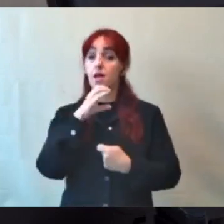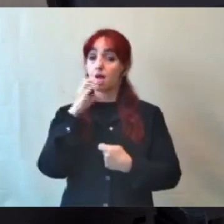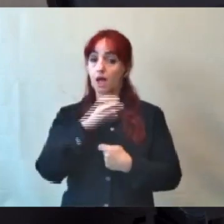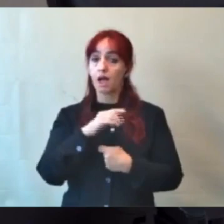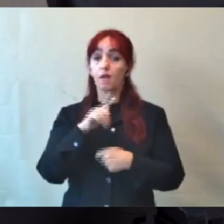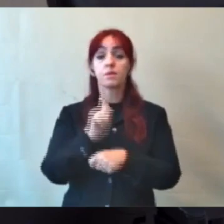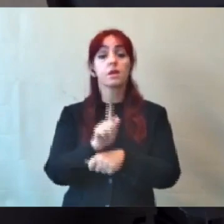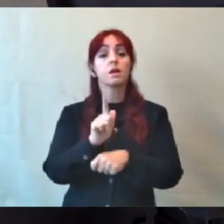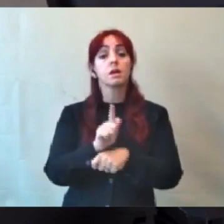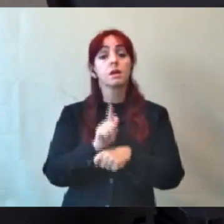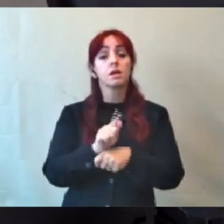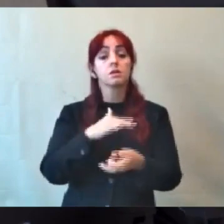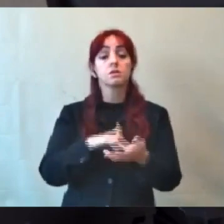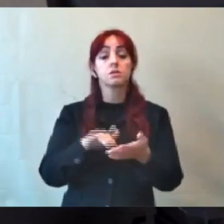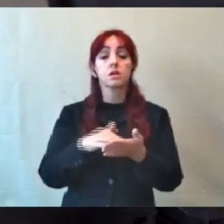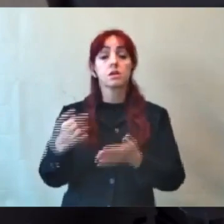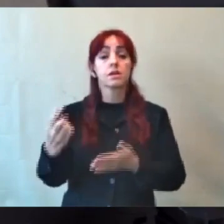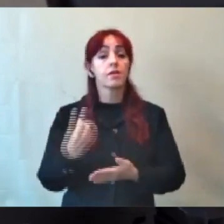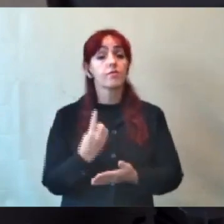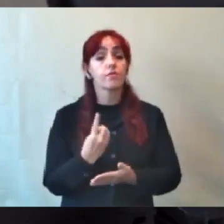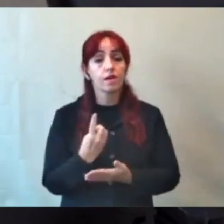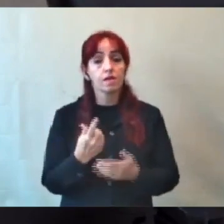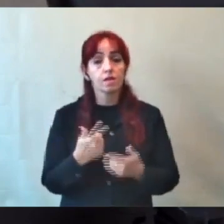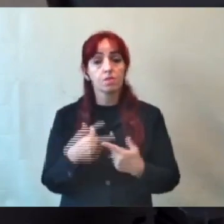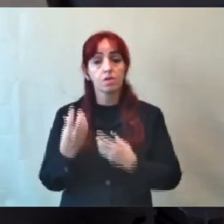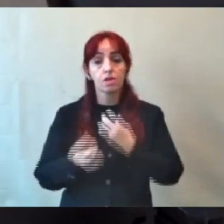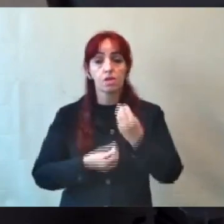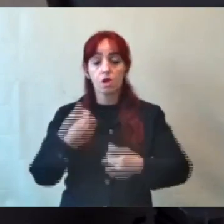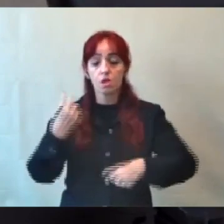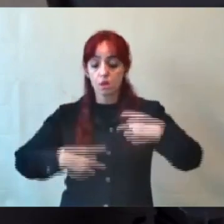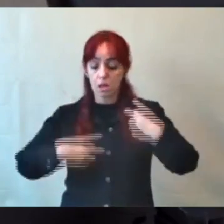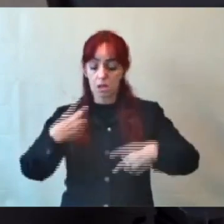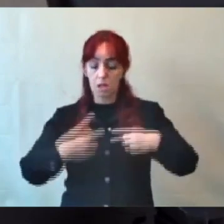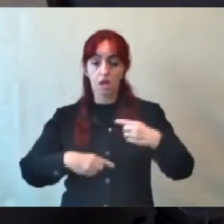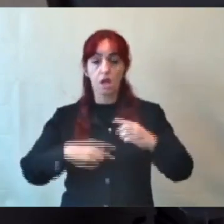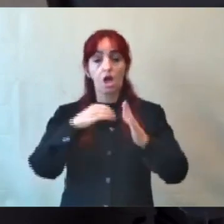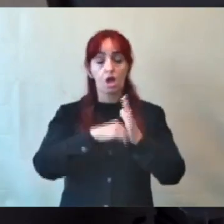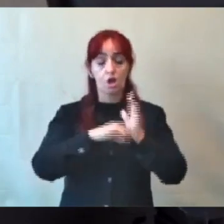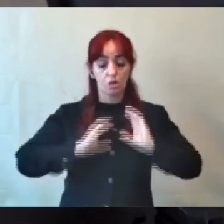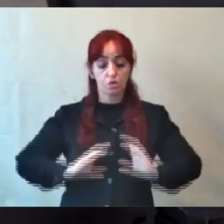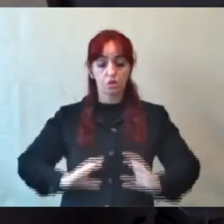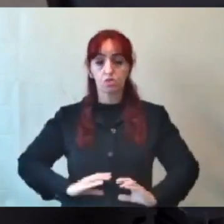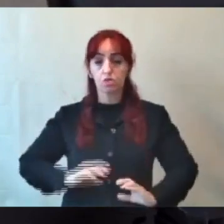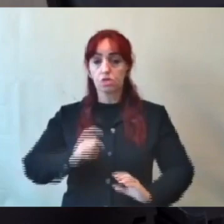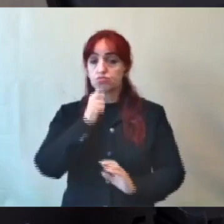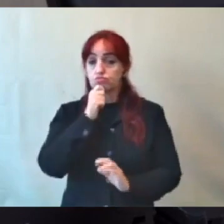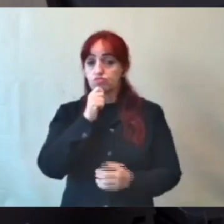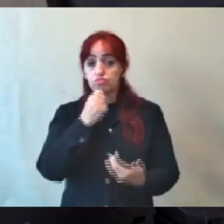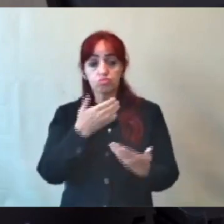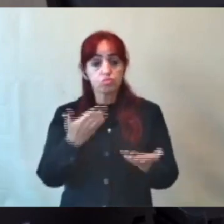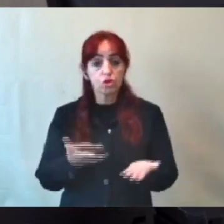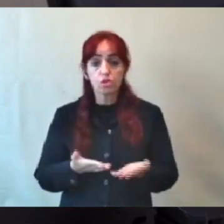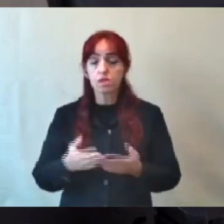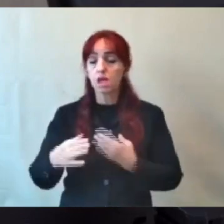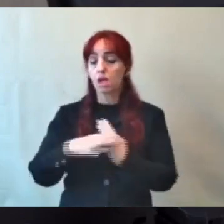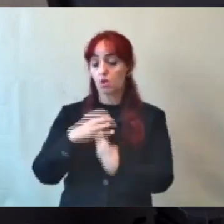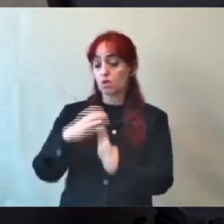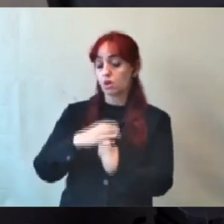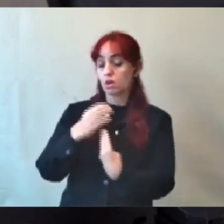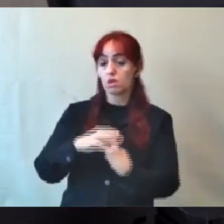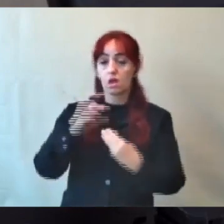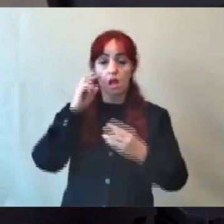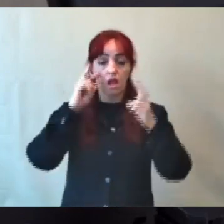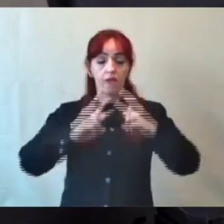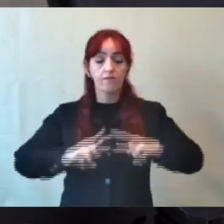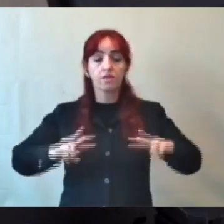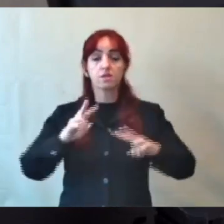venha logo, pois como é que a gente vai fazer o debate de um código de posturas se eu ainda não tenho a orientação e a visão da prefeitura